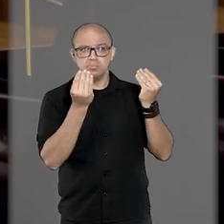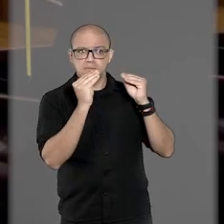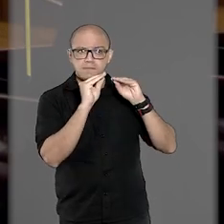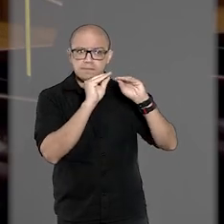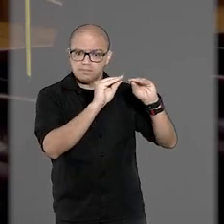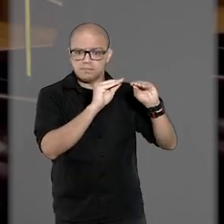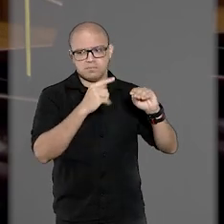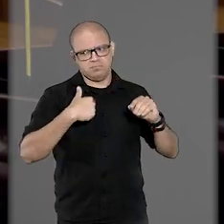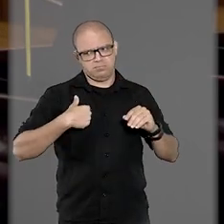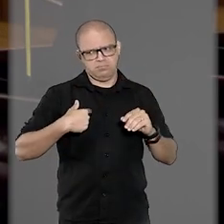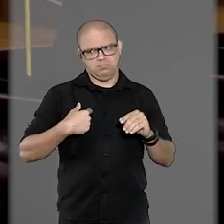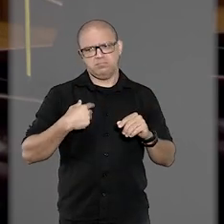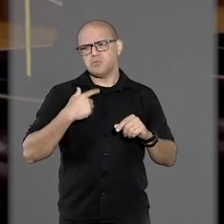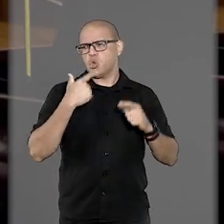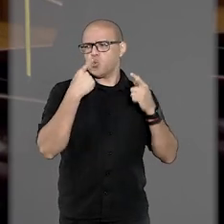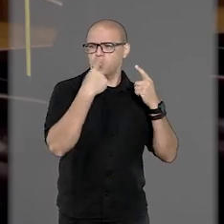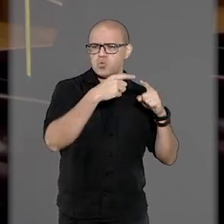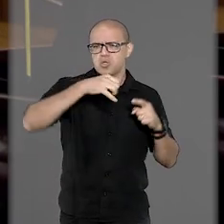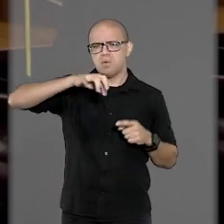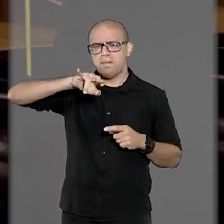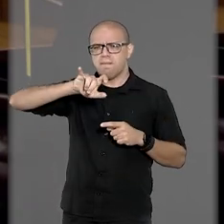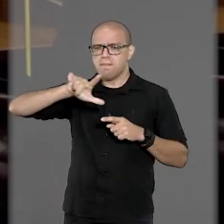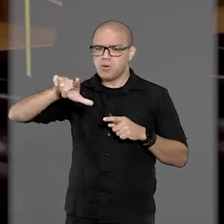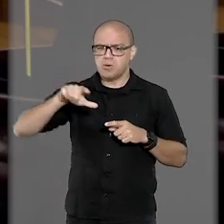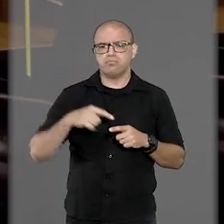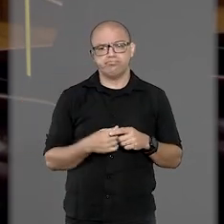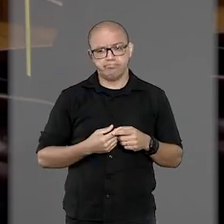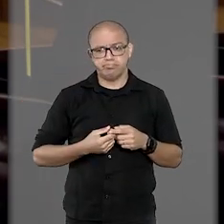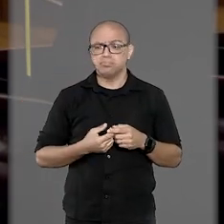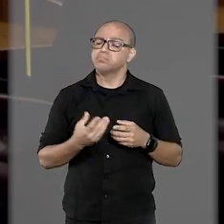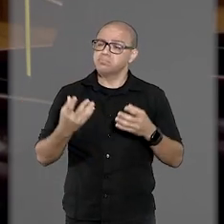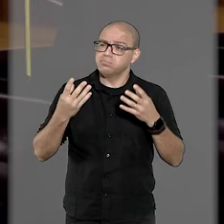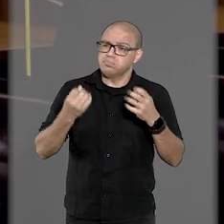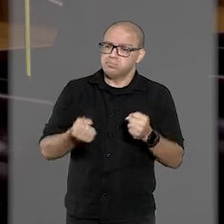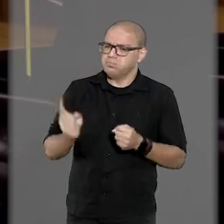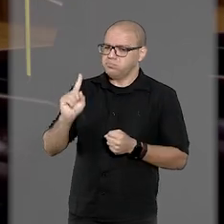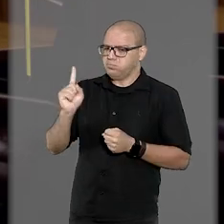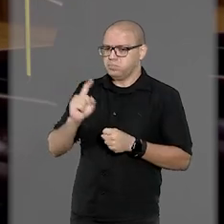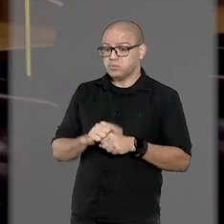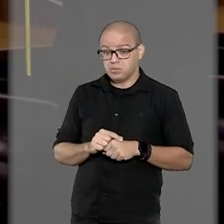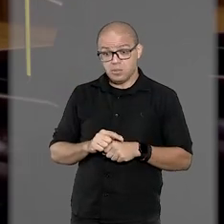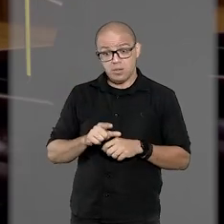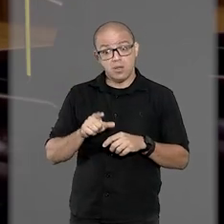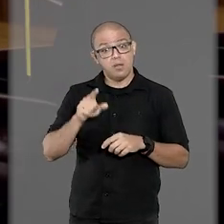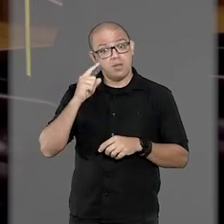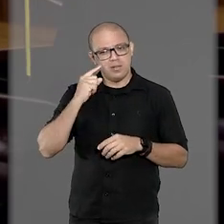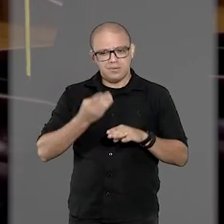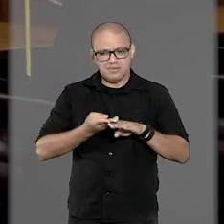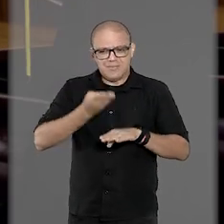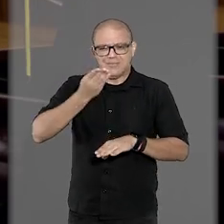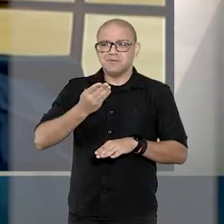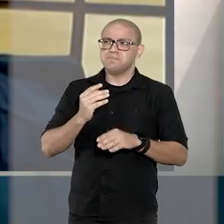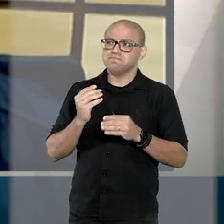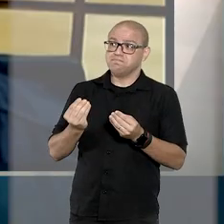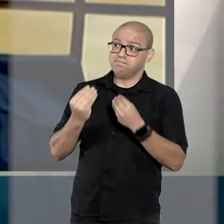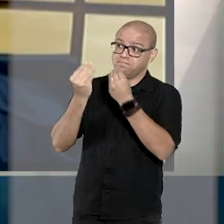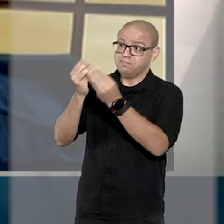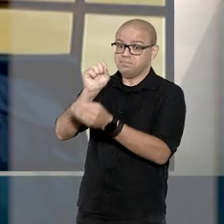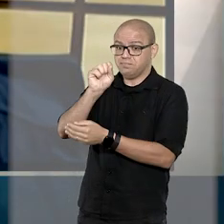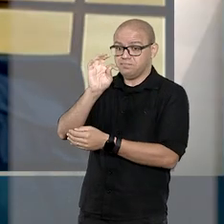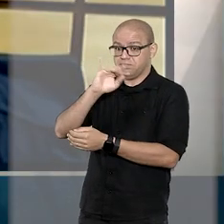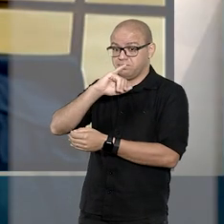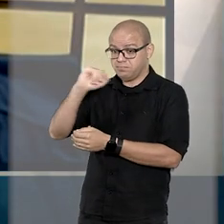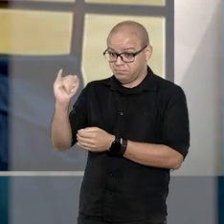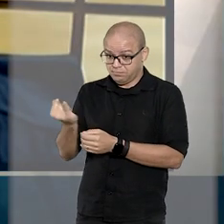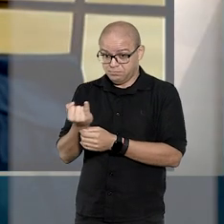causaria dano moral. O recurso não foi admitido pelo Tribunal de Origem para subir ao STJ. O homem,